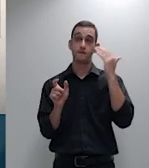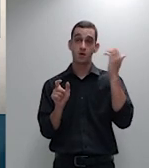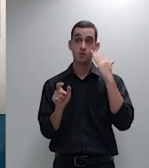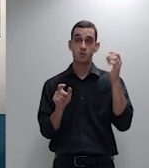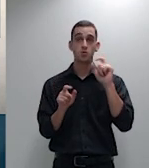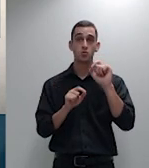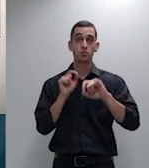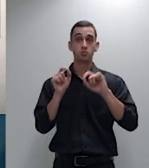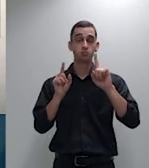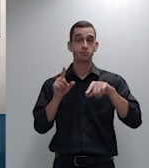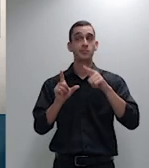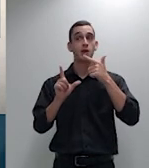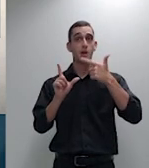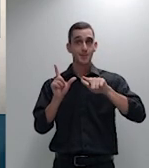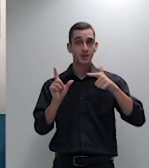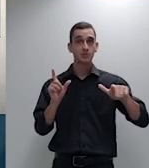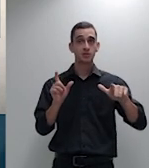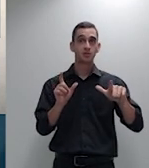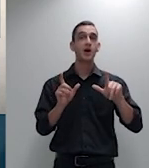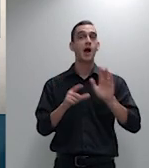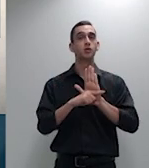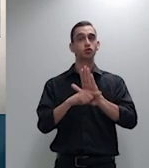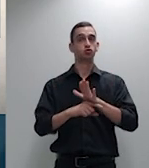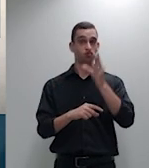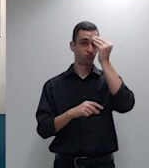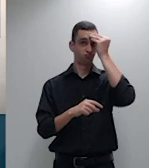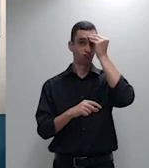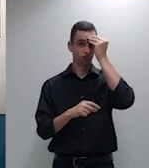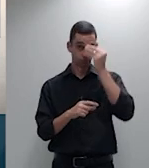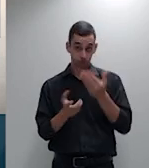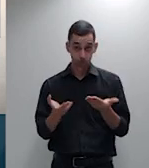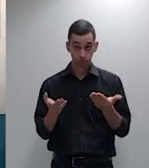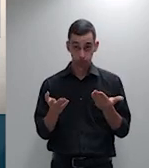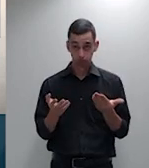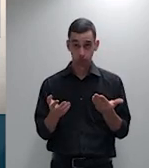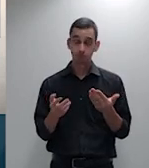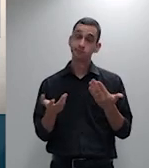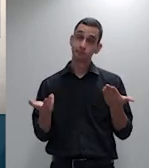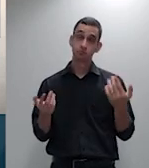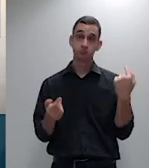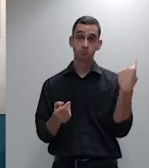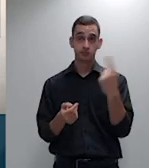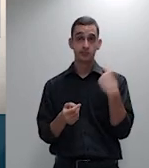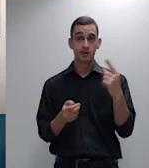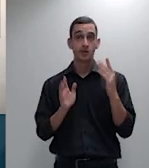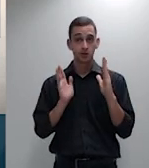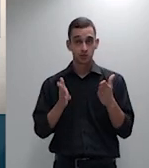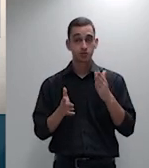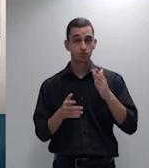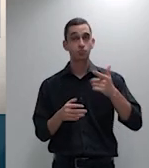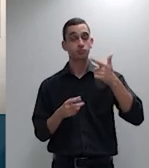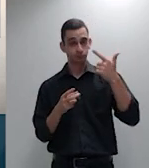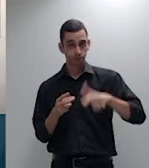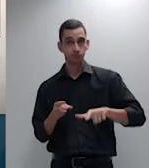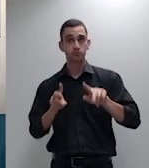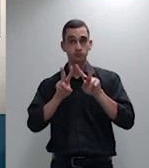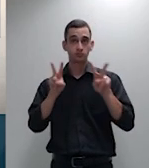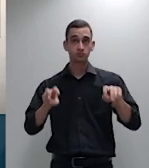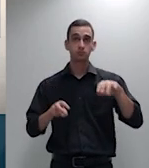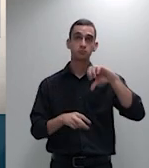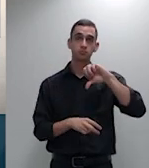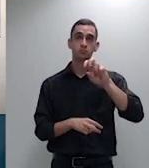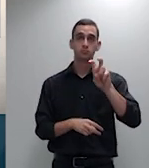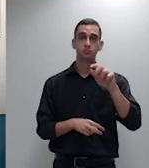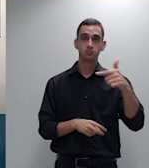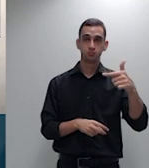nós estamos aqui para repetir aquilo que já foi decidido no tema 952 aquilo que já foi decidido em números precedentes